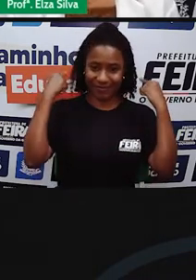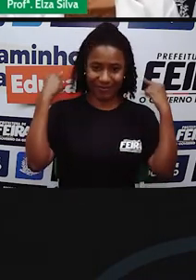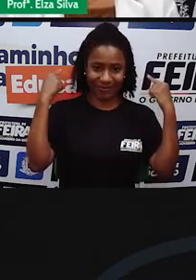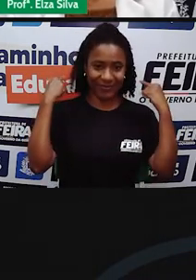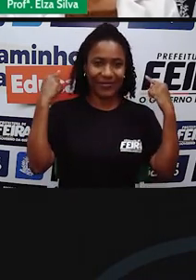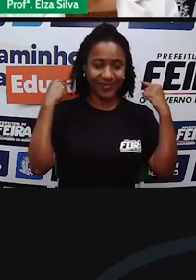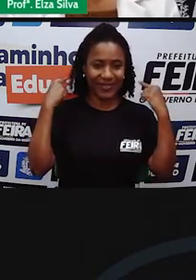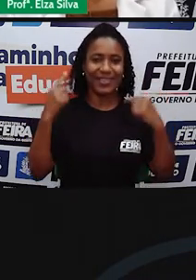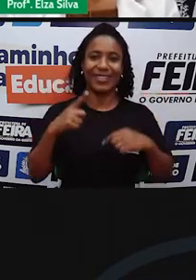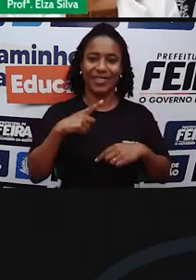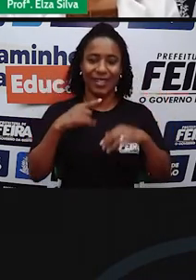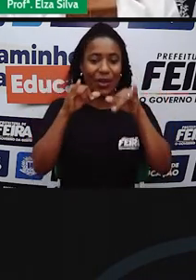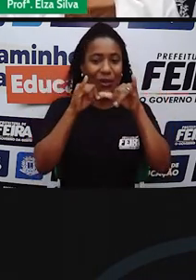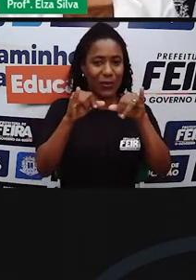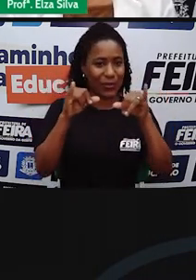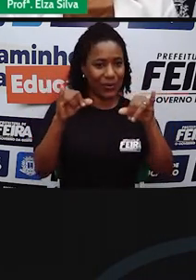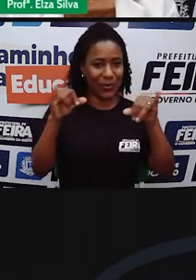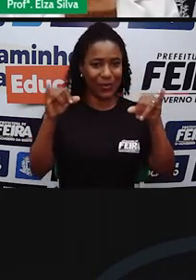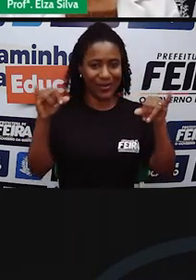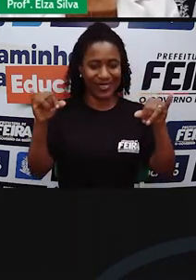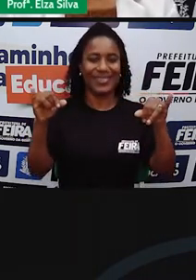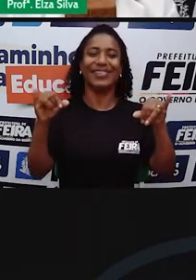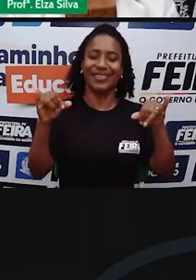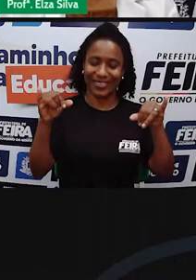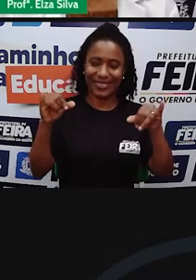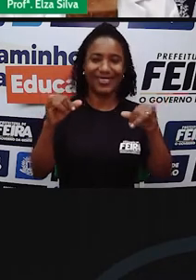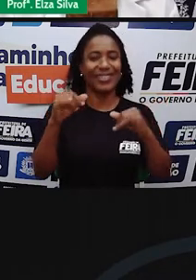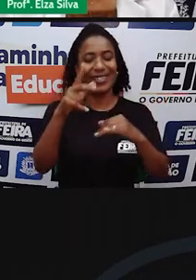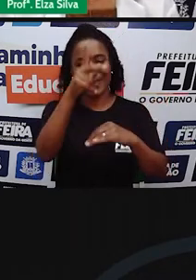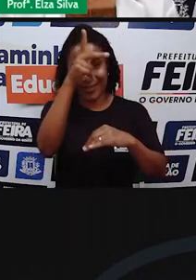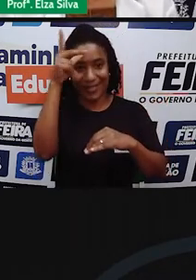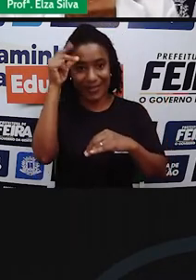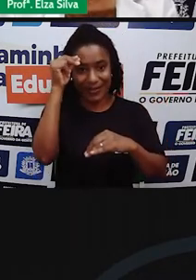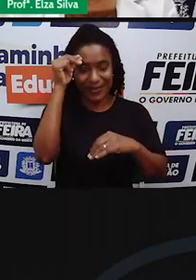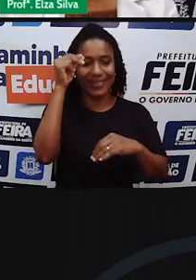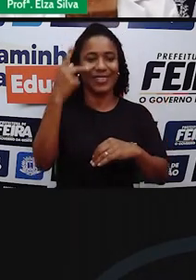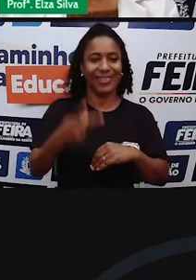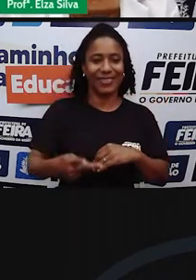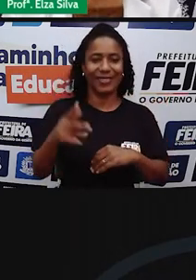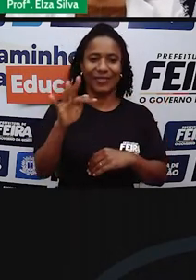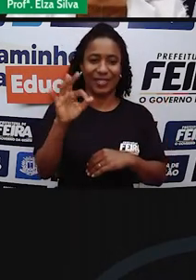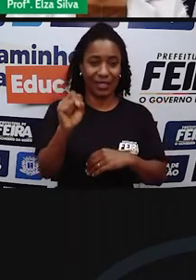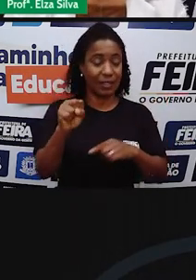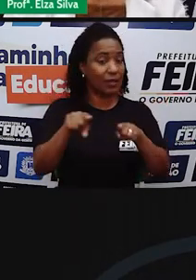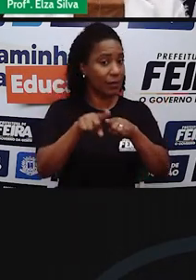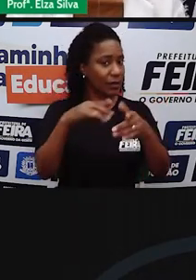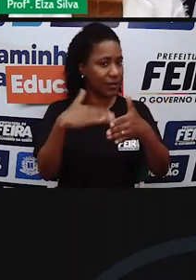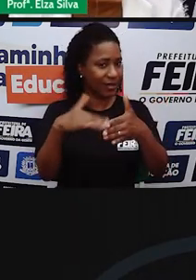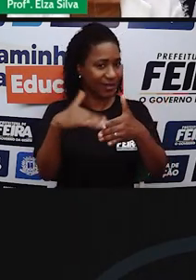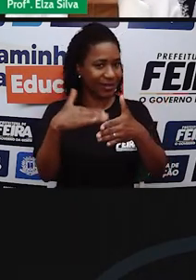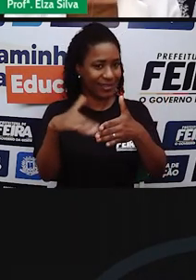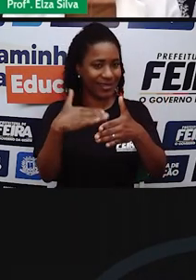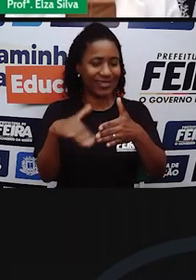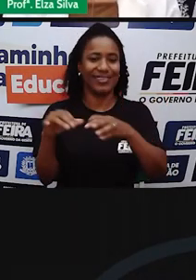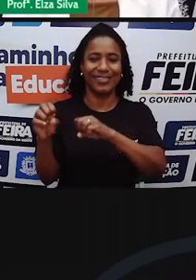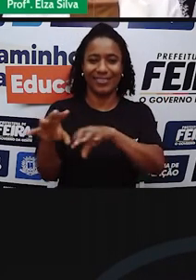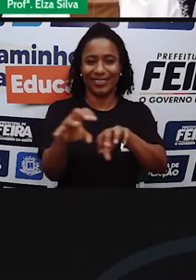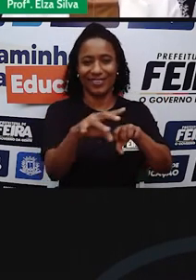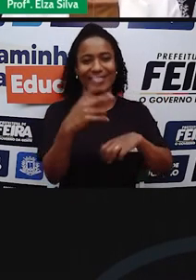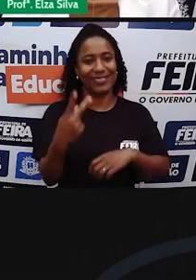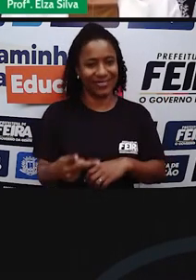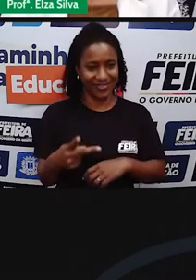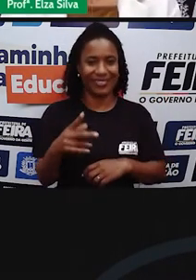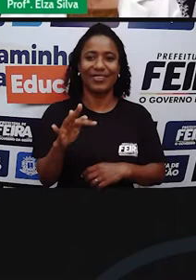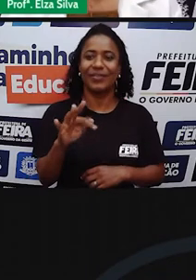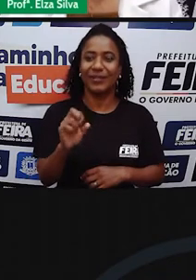da Prefeitura Municipal e da Secretaria de Educação de Feira de Santana. Hoje nós temos